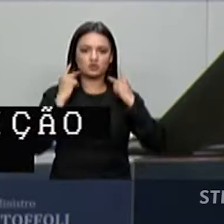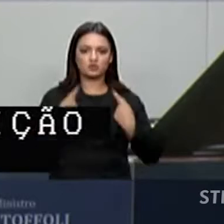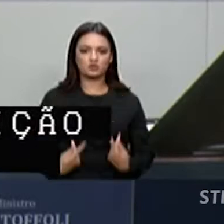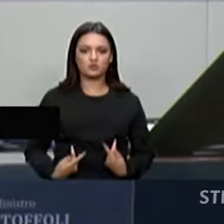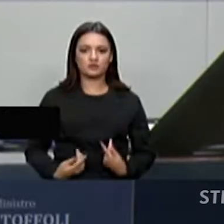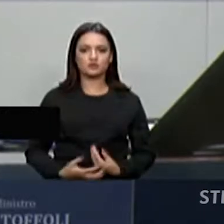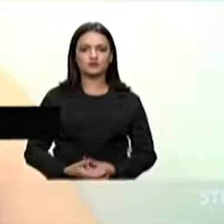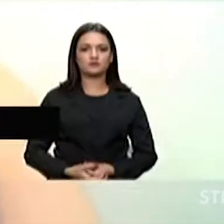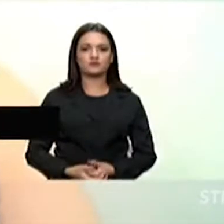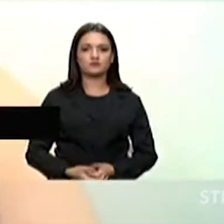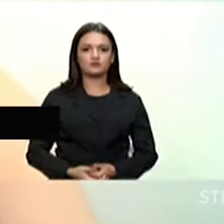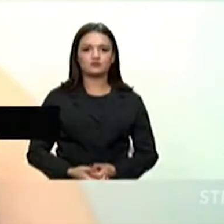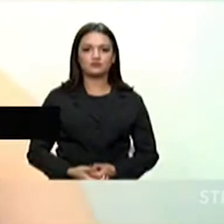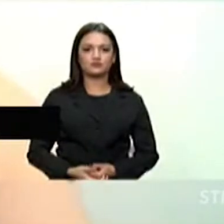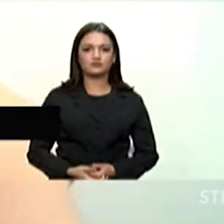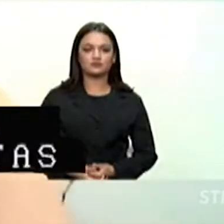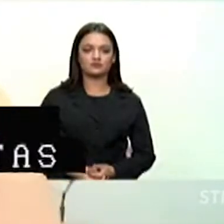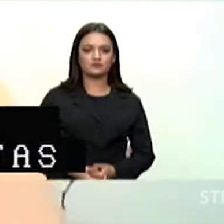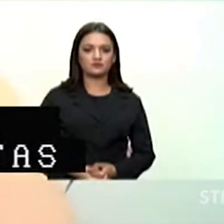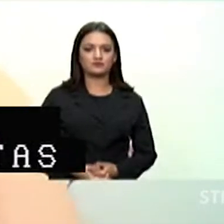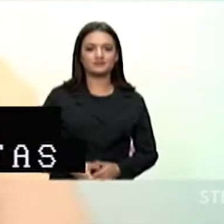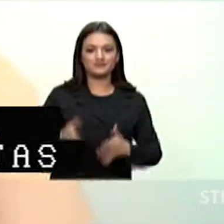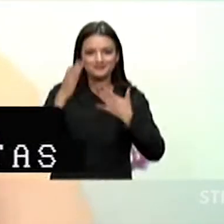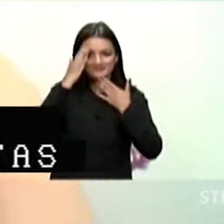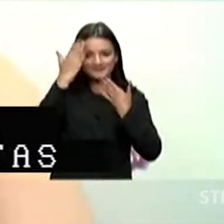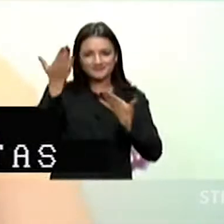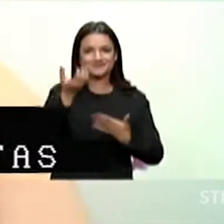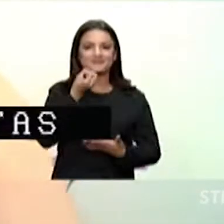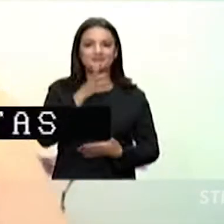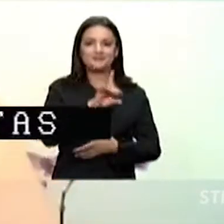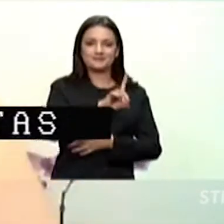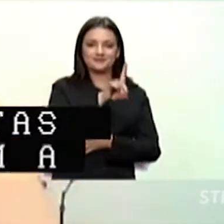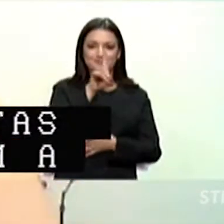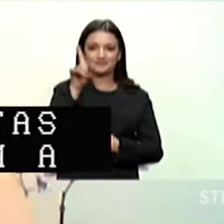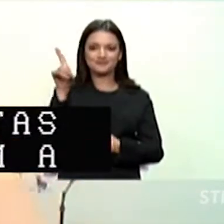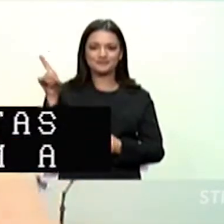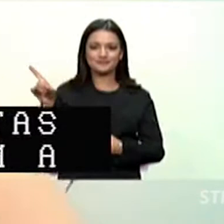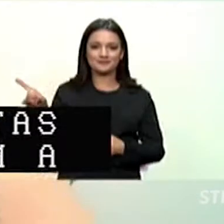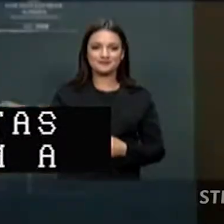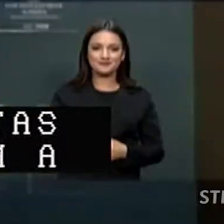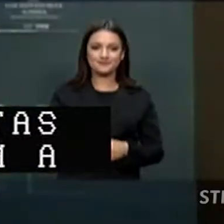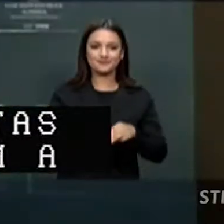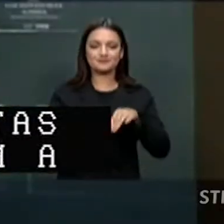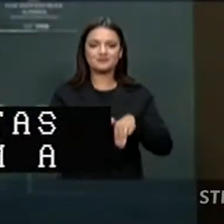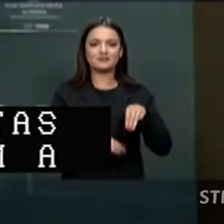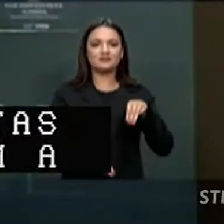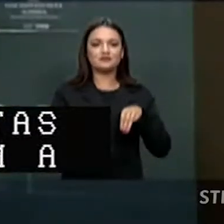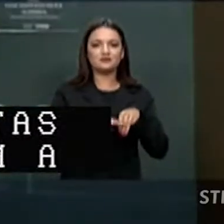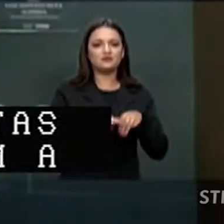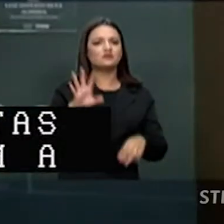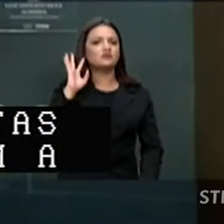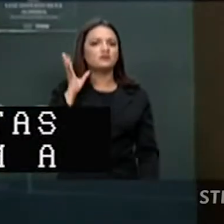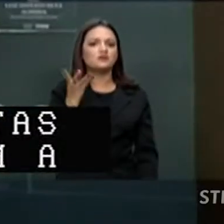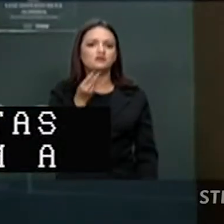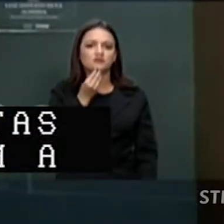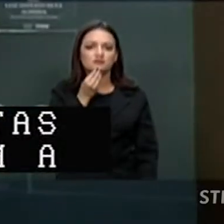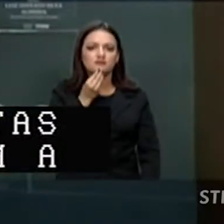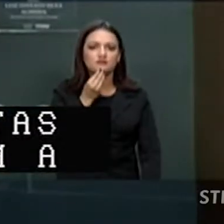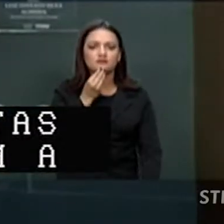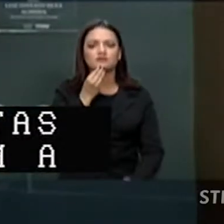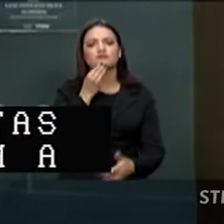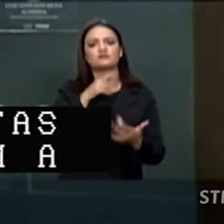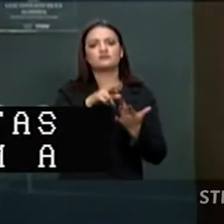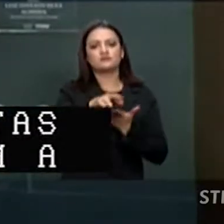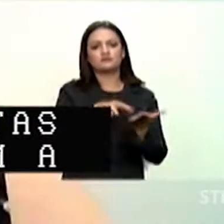Muito obrigada, ministro. Bom dia ao excelentíssimo senhor doutor ministro Dias Toffoli, relator da DI 6590,